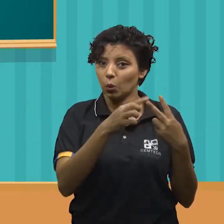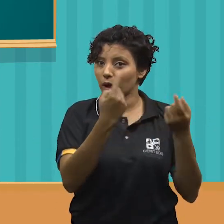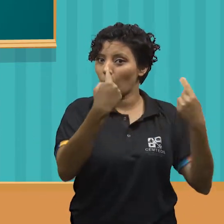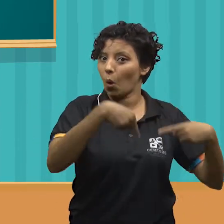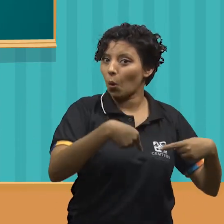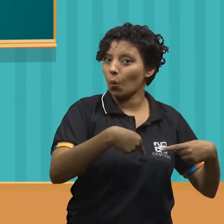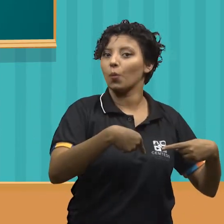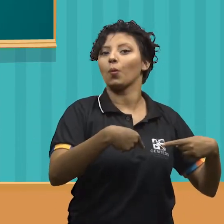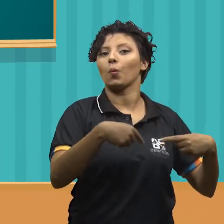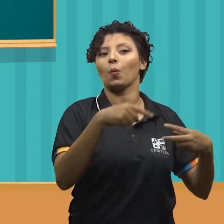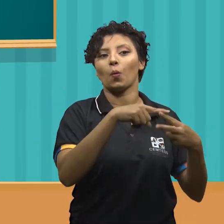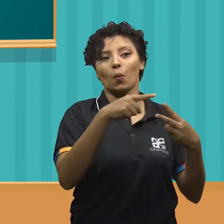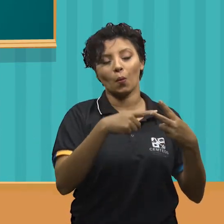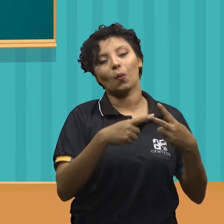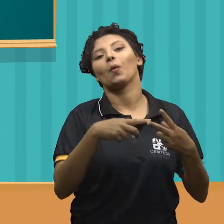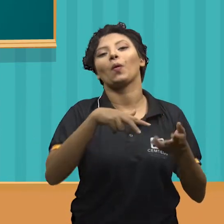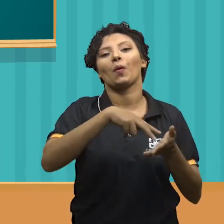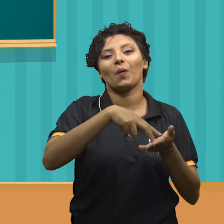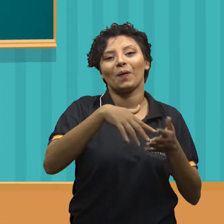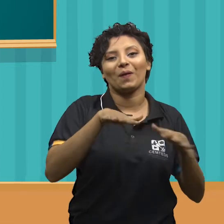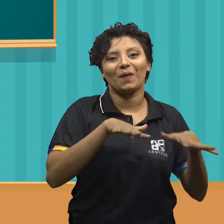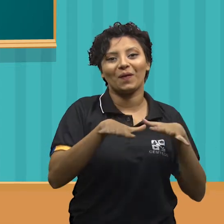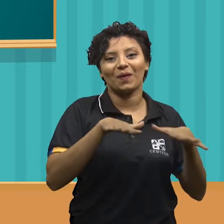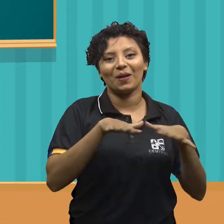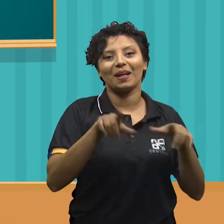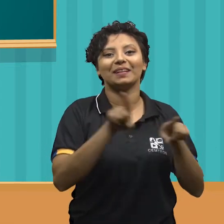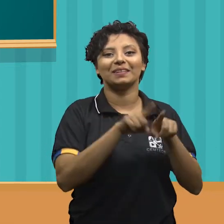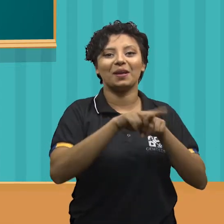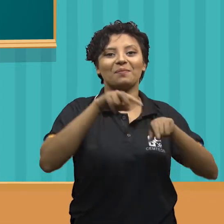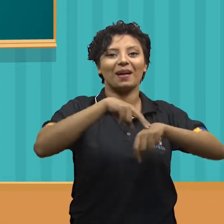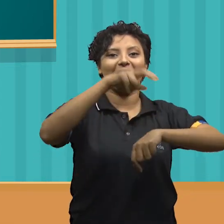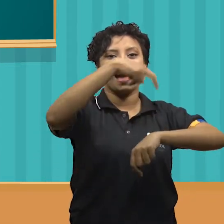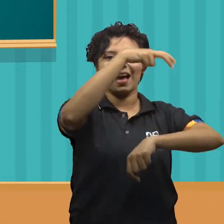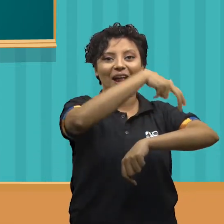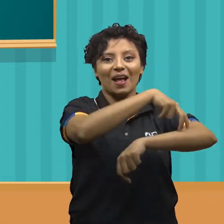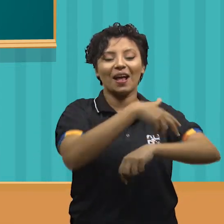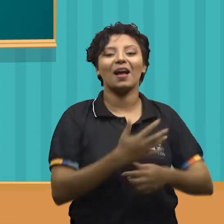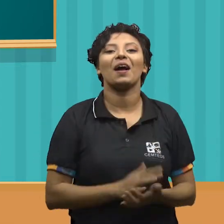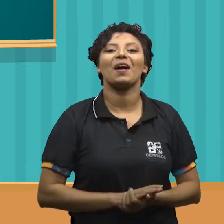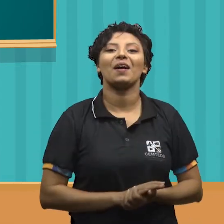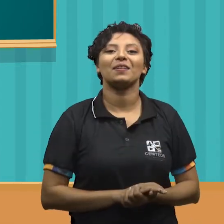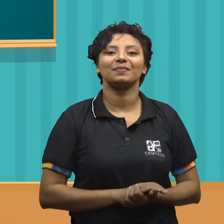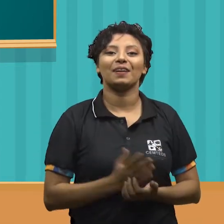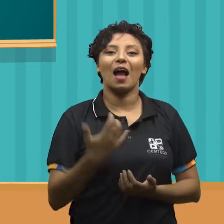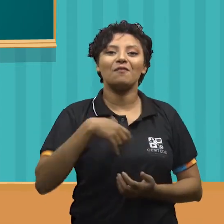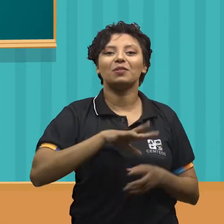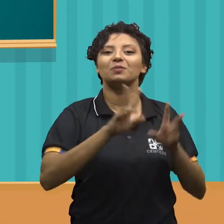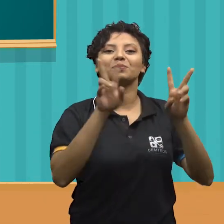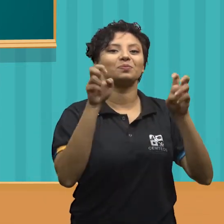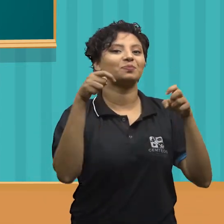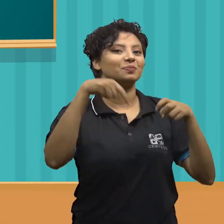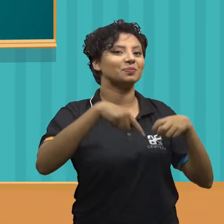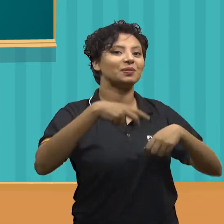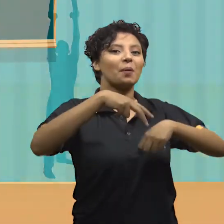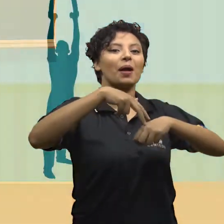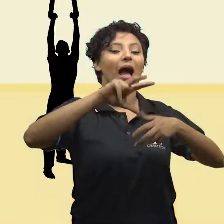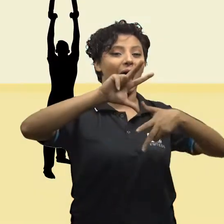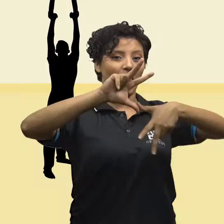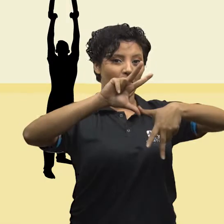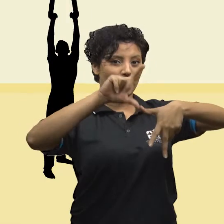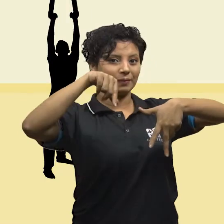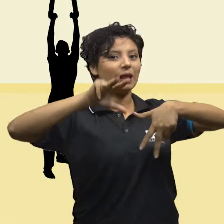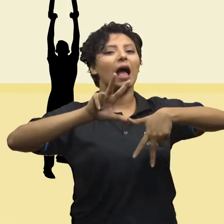competitivas, a ginástica rítmica e a ginástica acrobática. Vamos iniciar falando um pouquinho da ginástica acrobática.